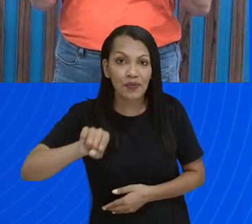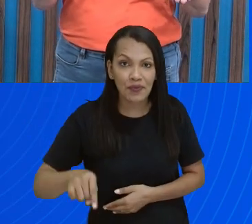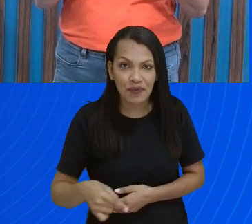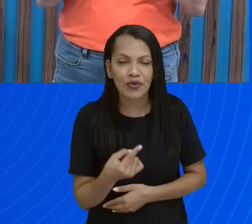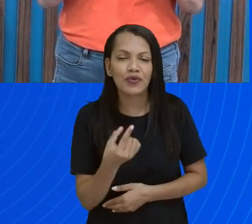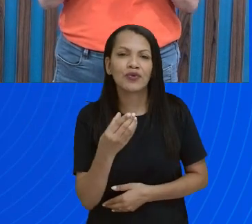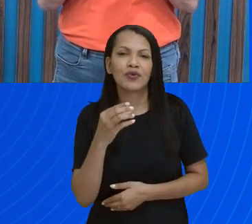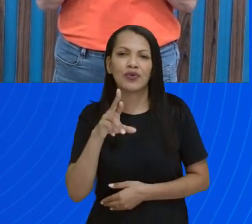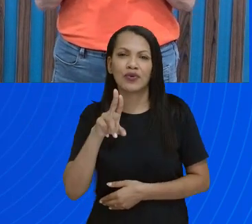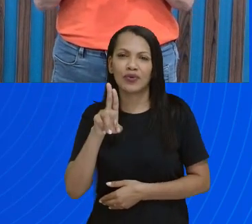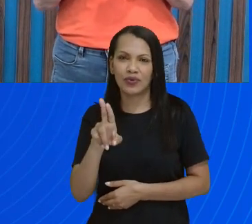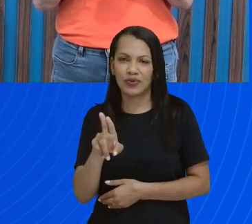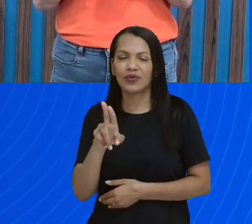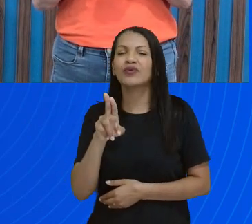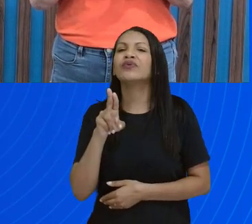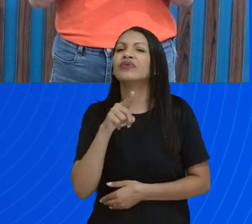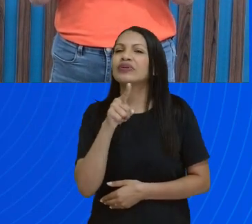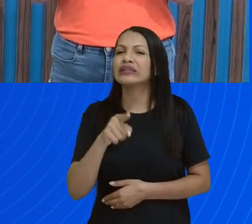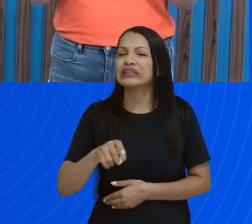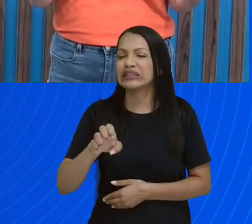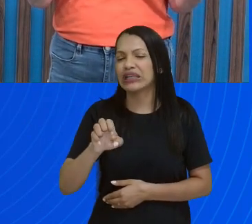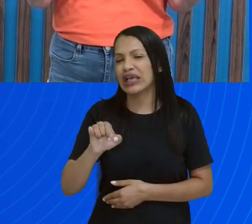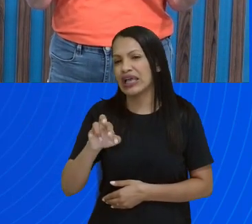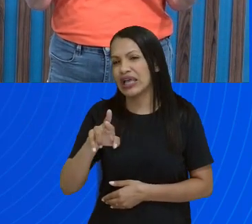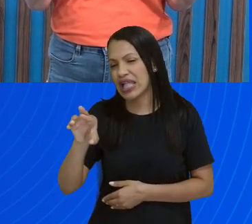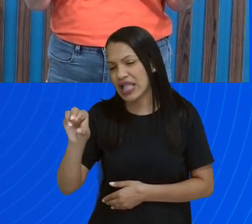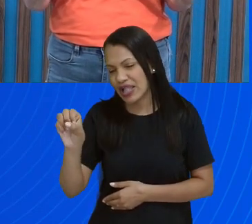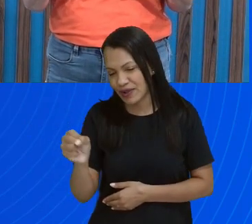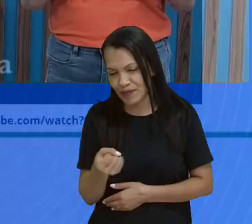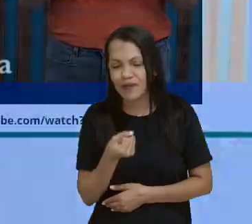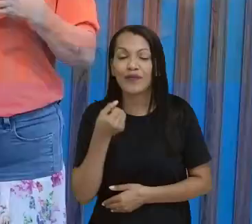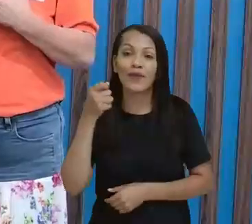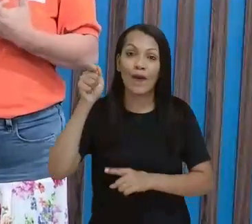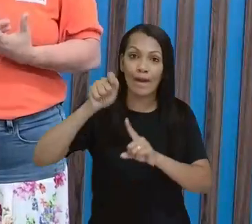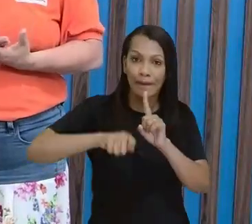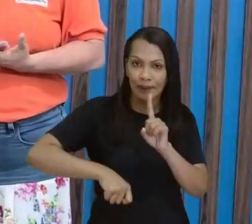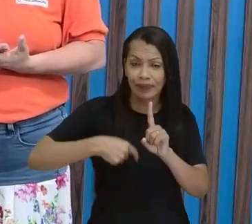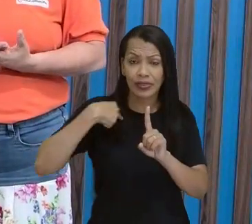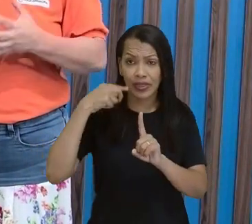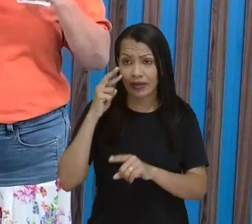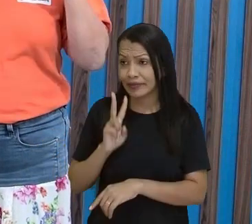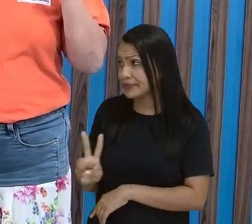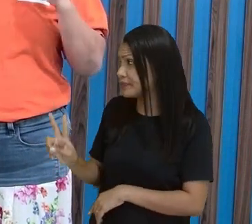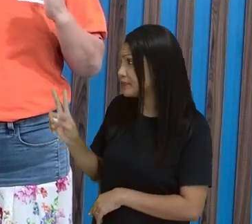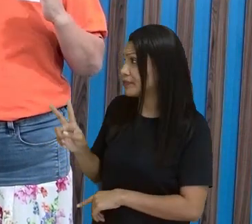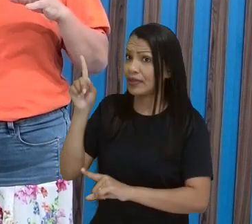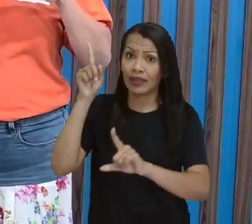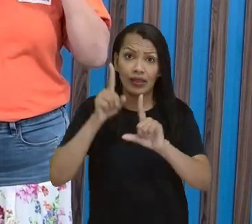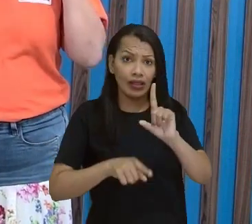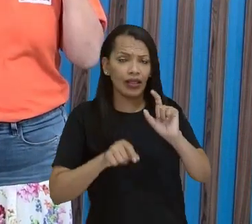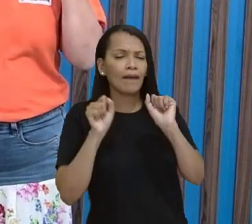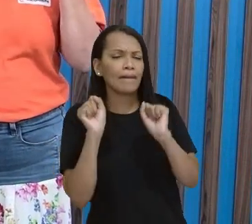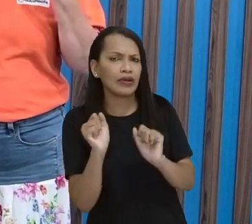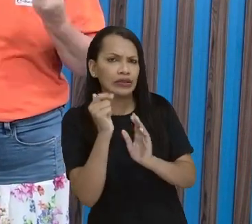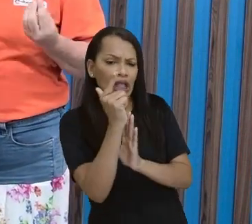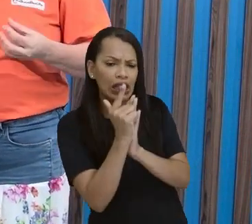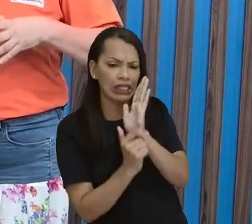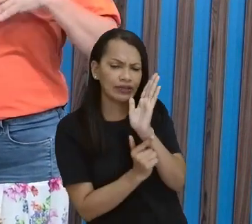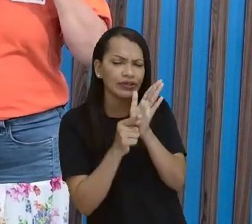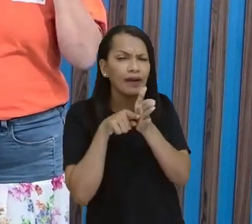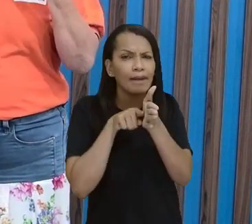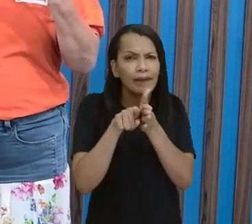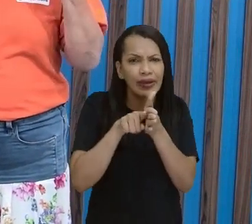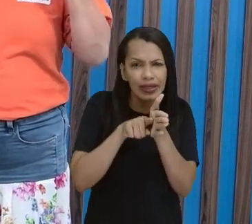Essa aí só deu para mostrar 15 segundinhos, também o nosso tempo está acabando. Mas vocês podem pegar aquela lista e pesquisar